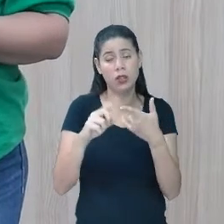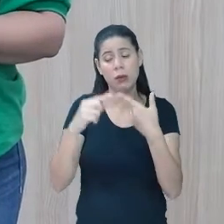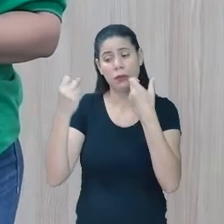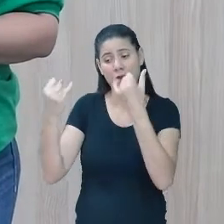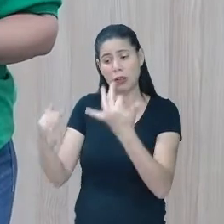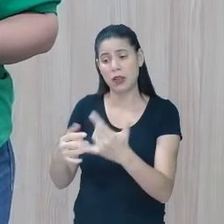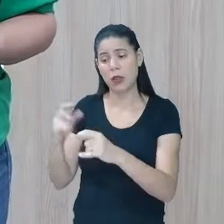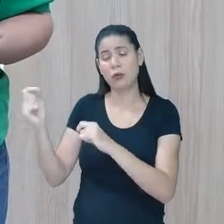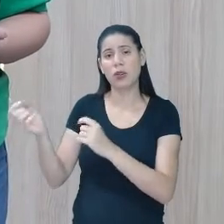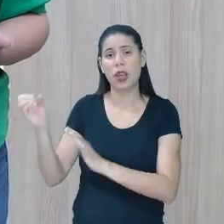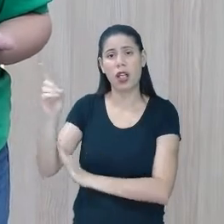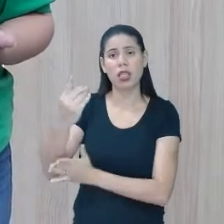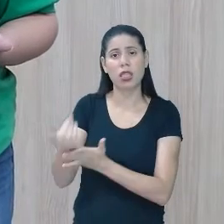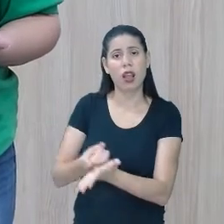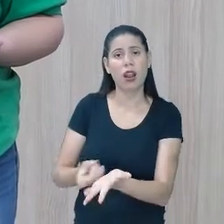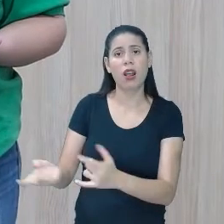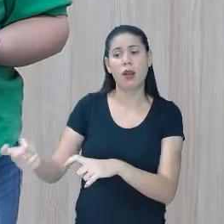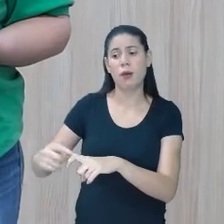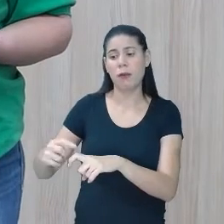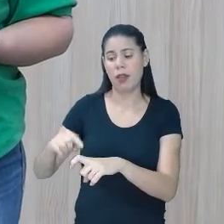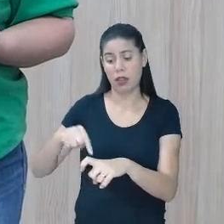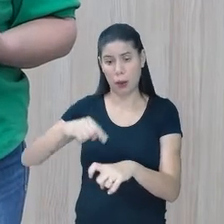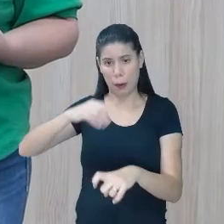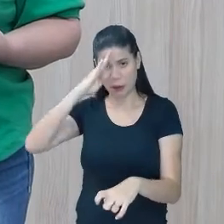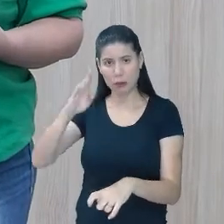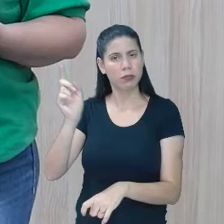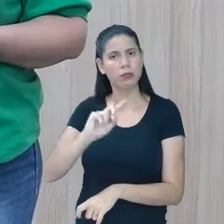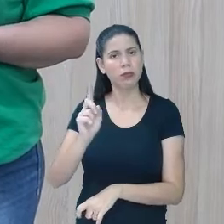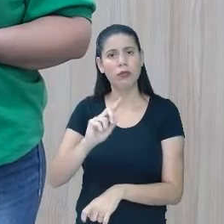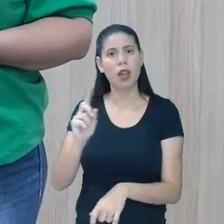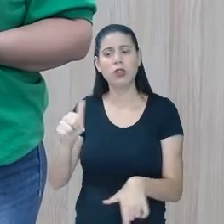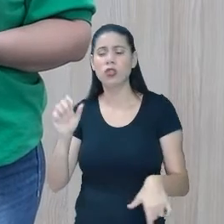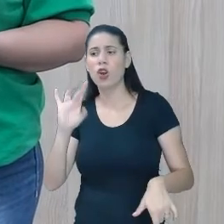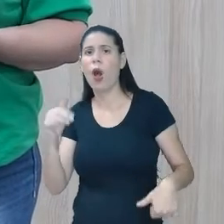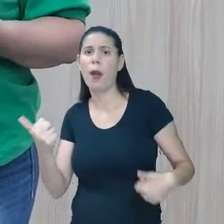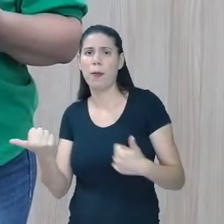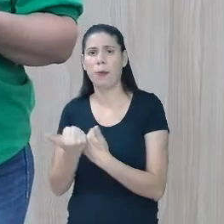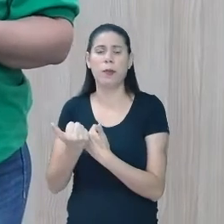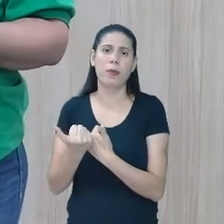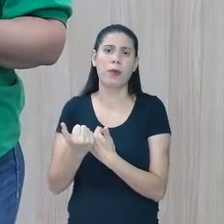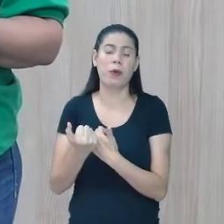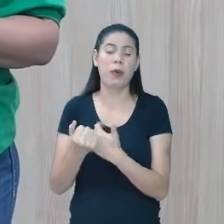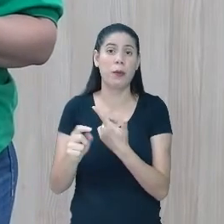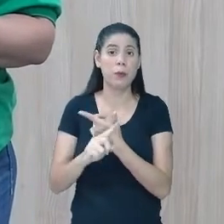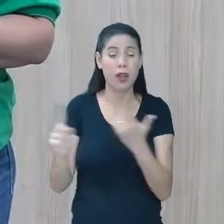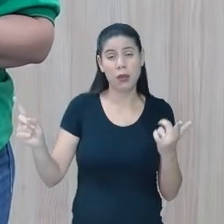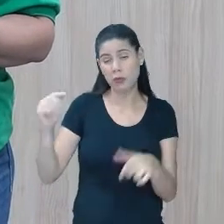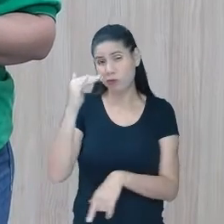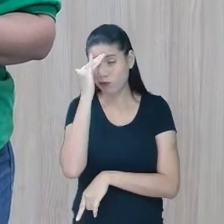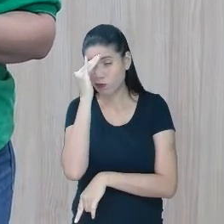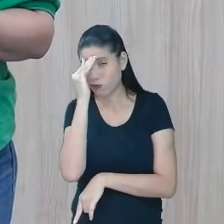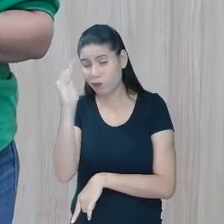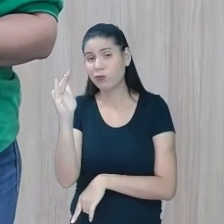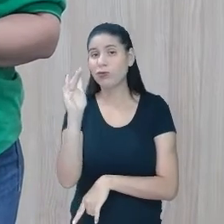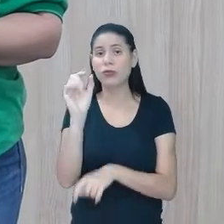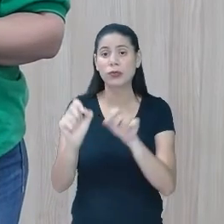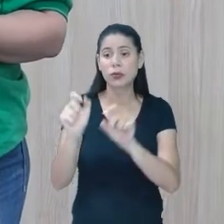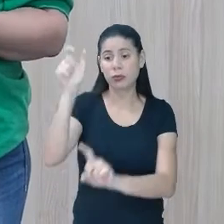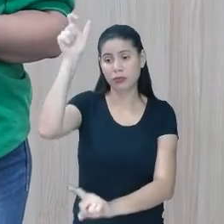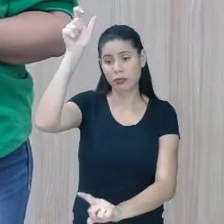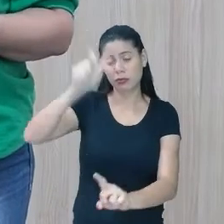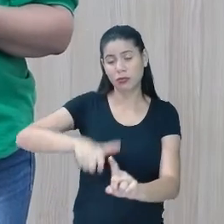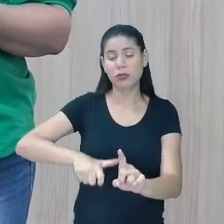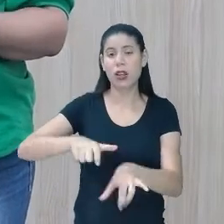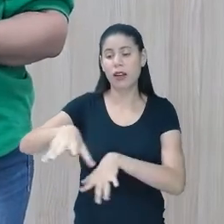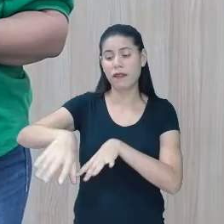o principal, ele é apenas um suporte, mas que o principal ponto, o principal sujeito